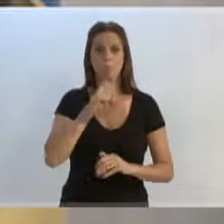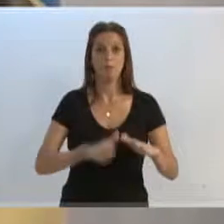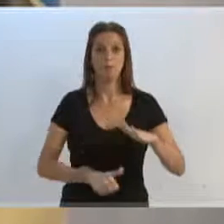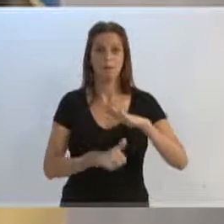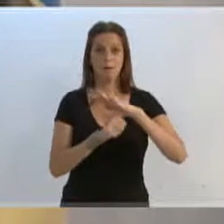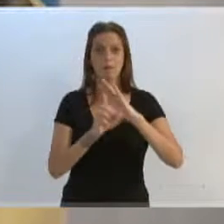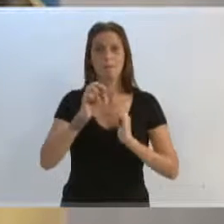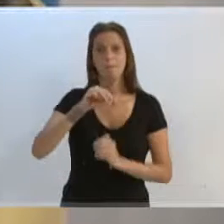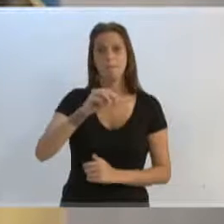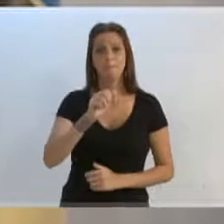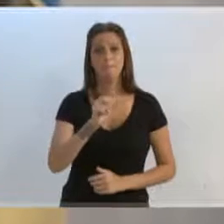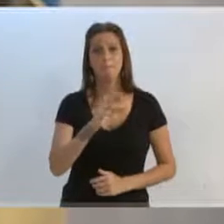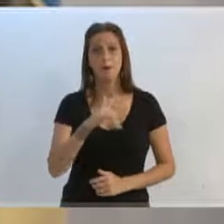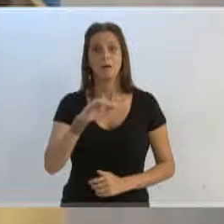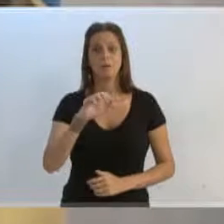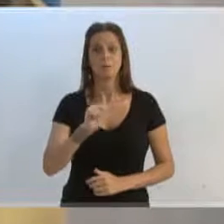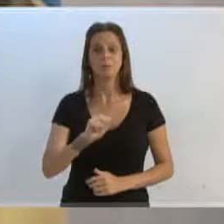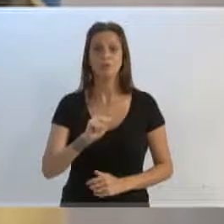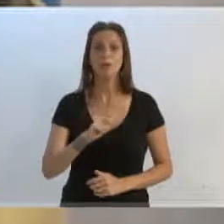Ari?